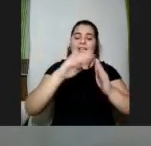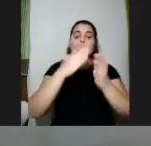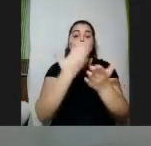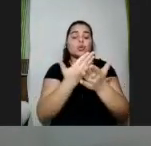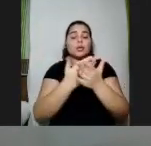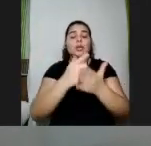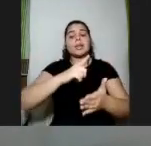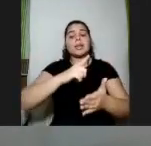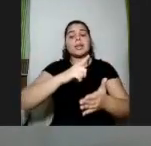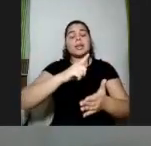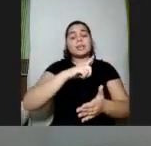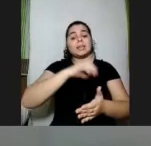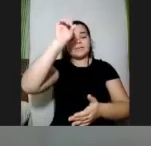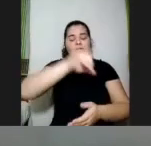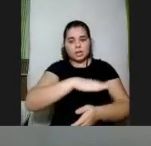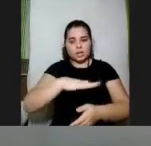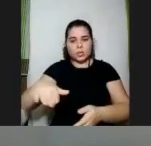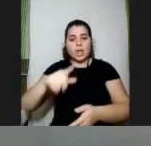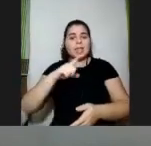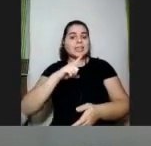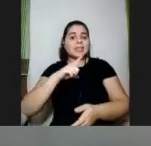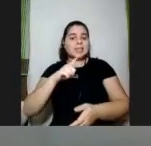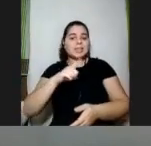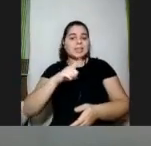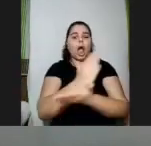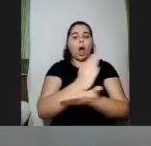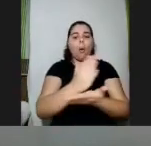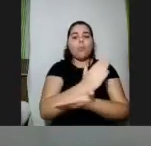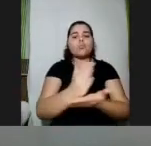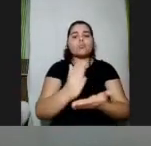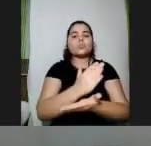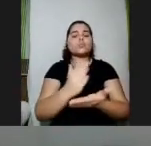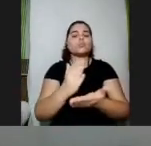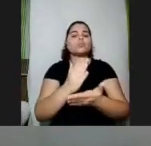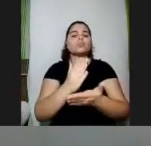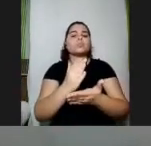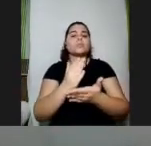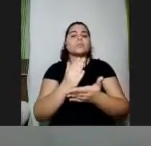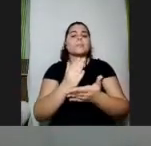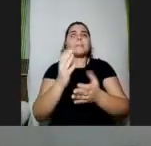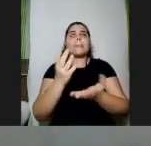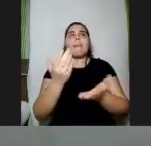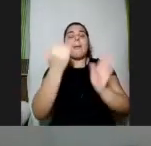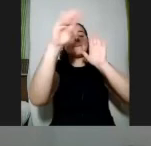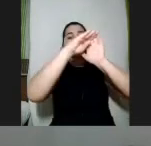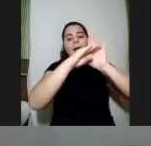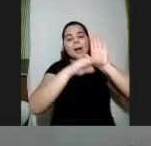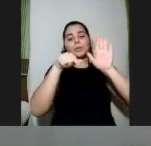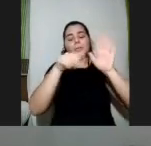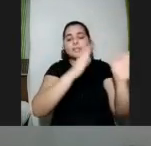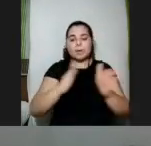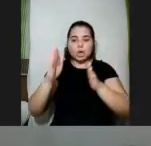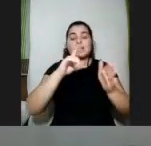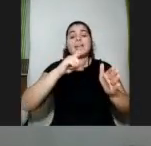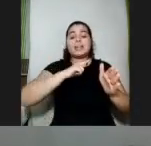deficiência existe algum parâmetro a esse processo? tem sim Núbia tanto lá nesse material que eu deixei